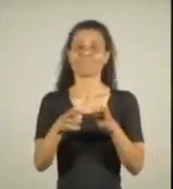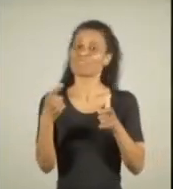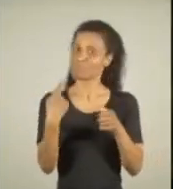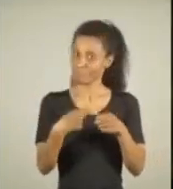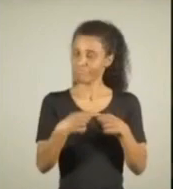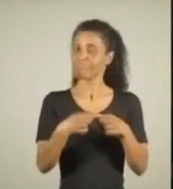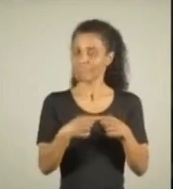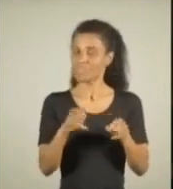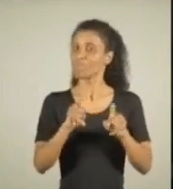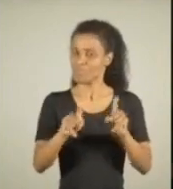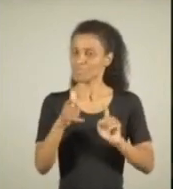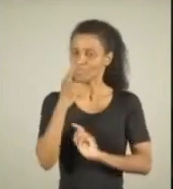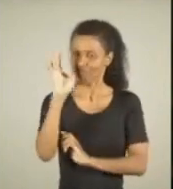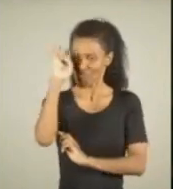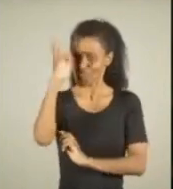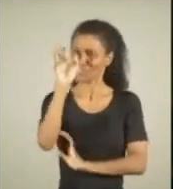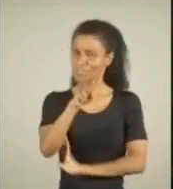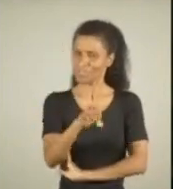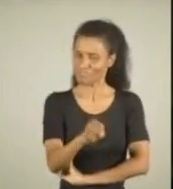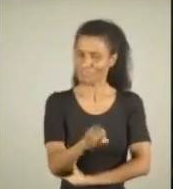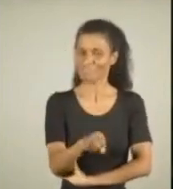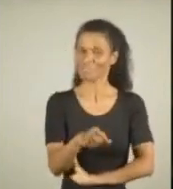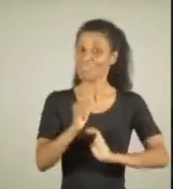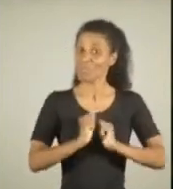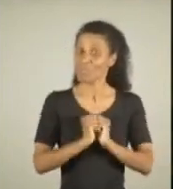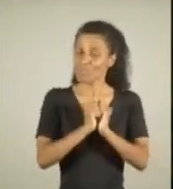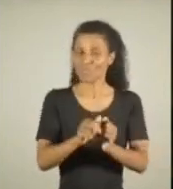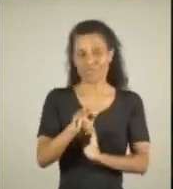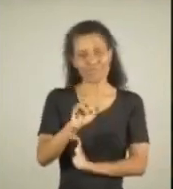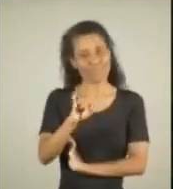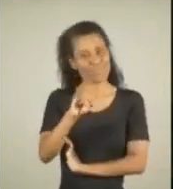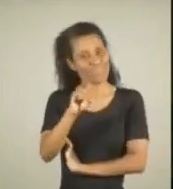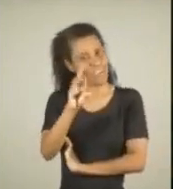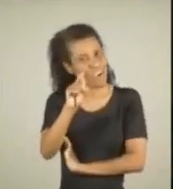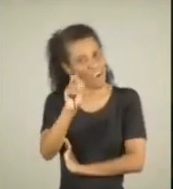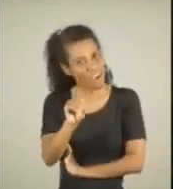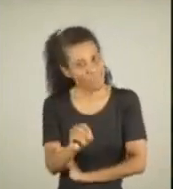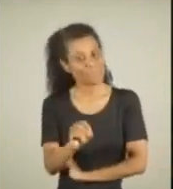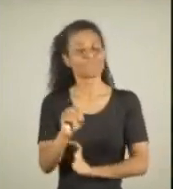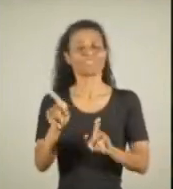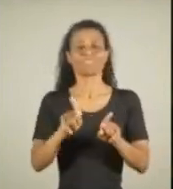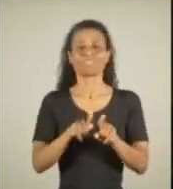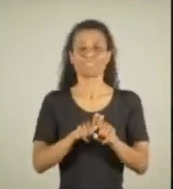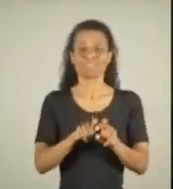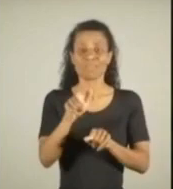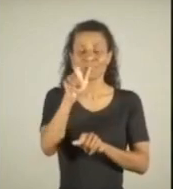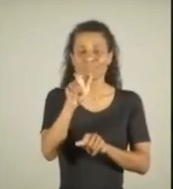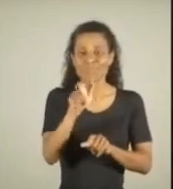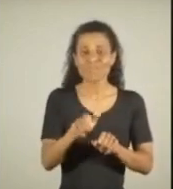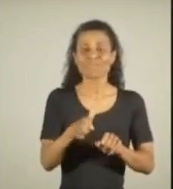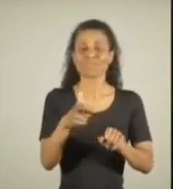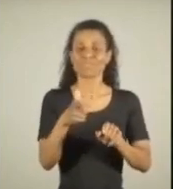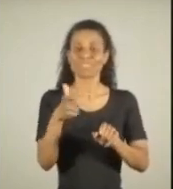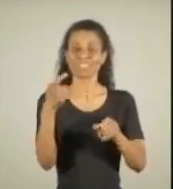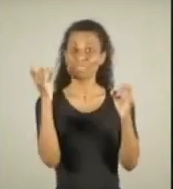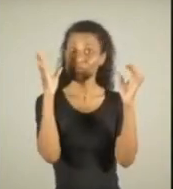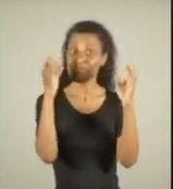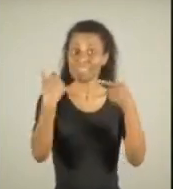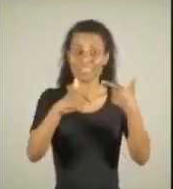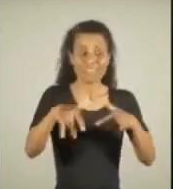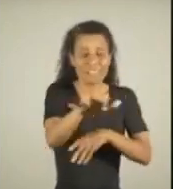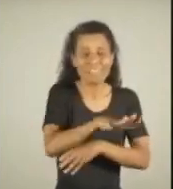para a nossa cidade, mas eles têm solução. Junto com o Ricardo Gomes e especialistas de